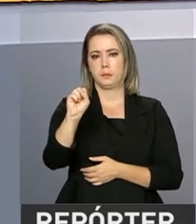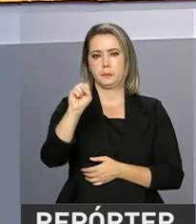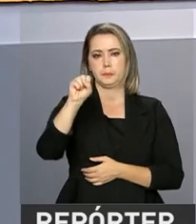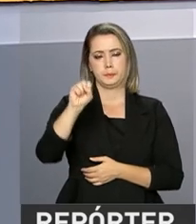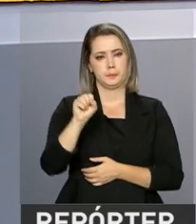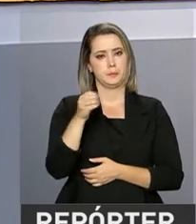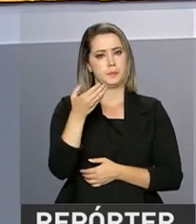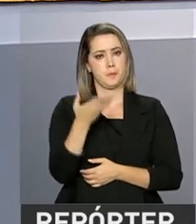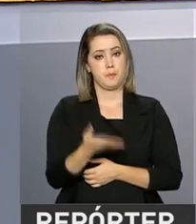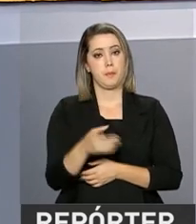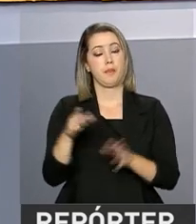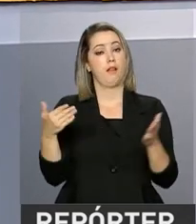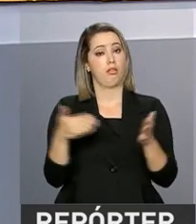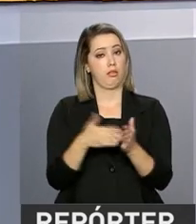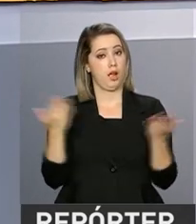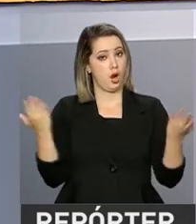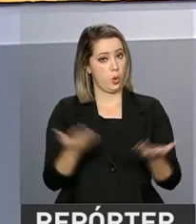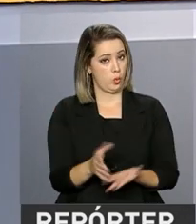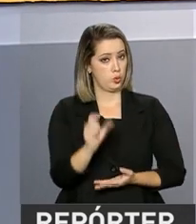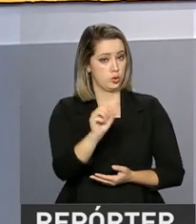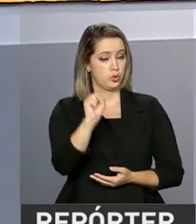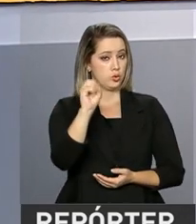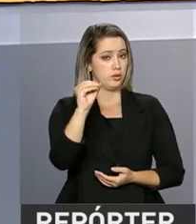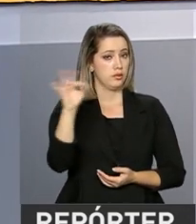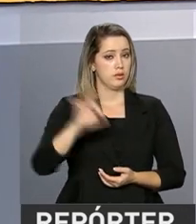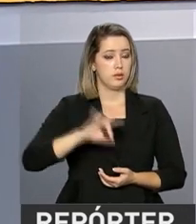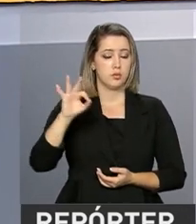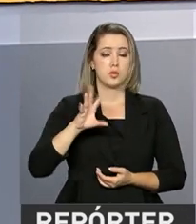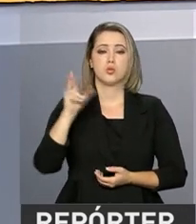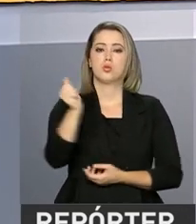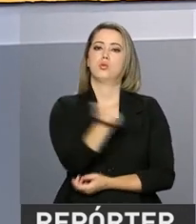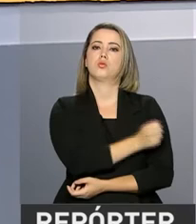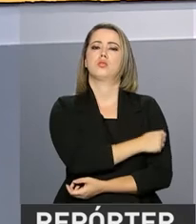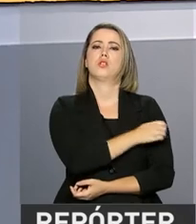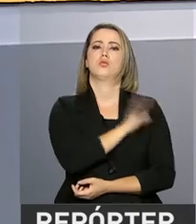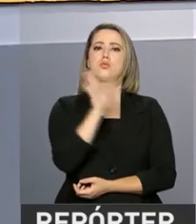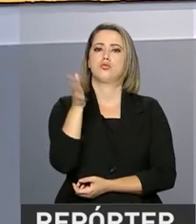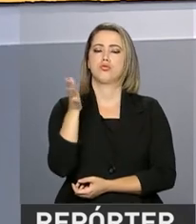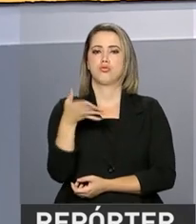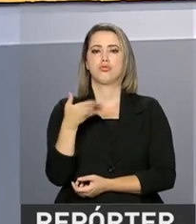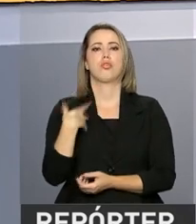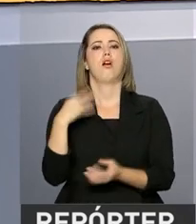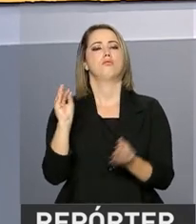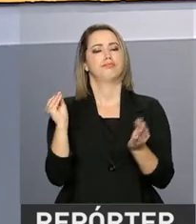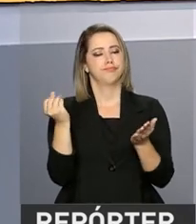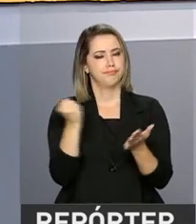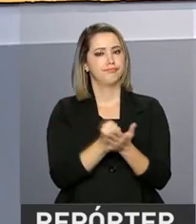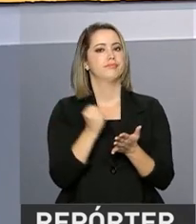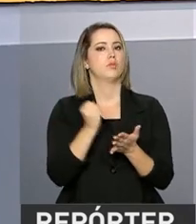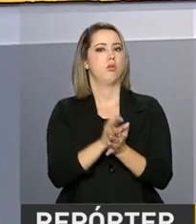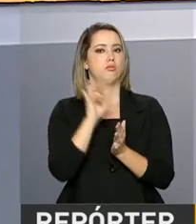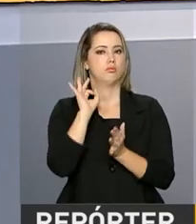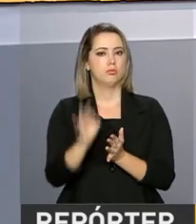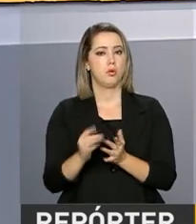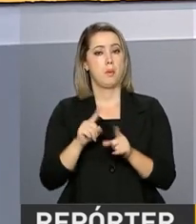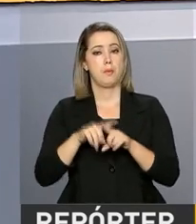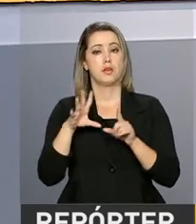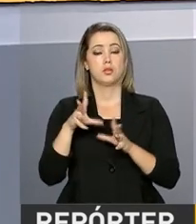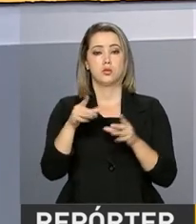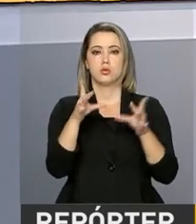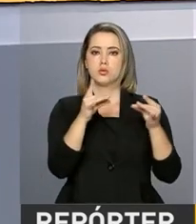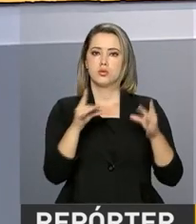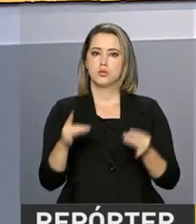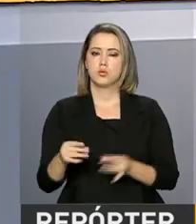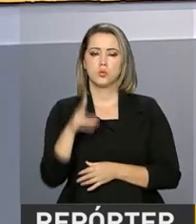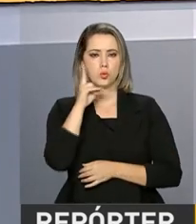Estudantil. Até agora, mais de 80% dos alunos finalizaram o aditamento do FIES. Para todos os